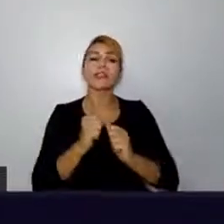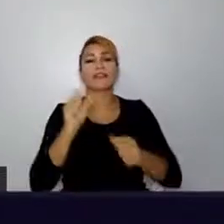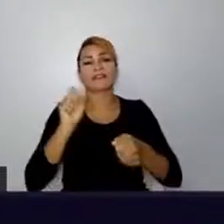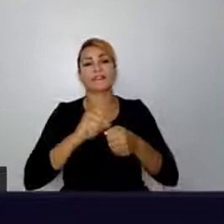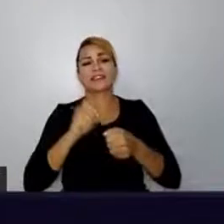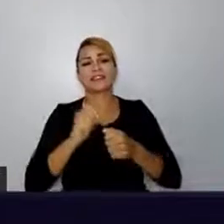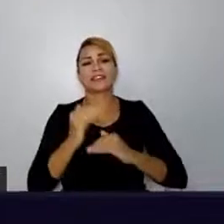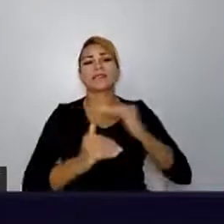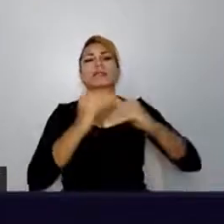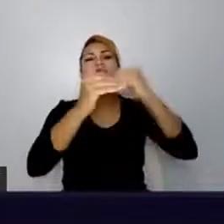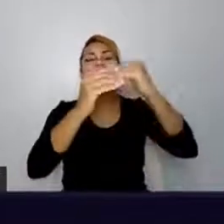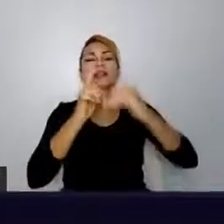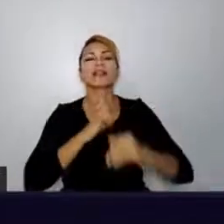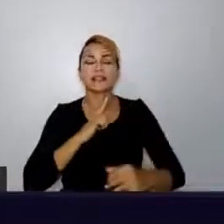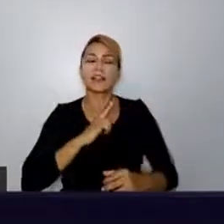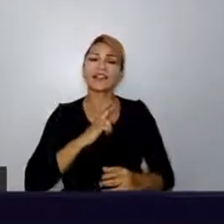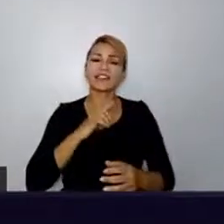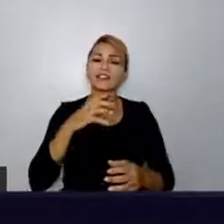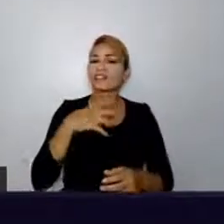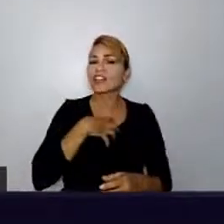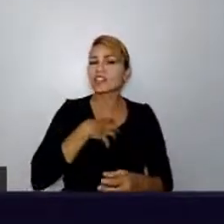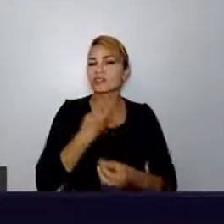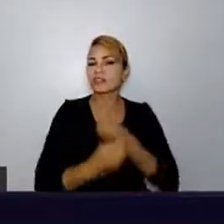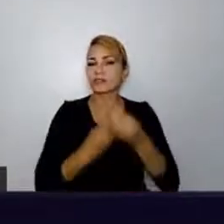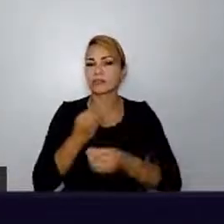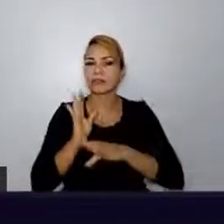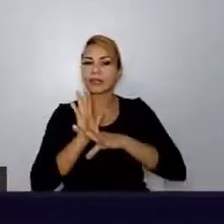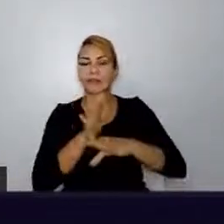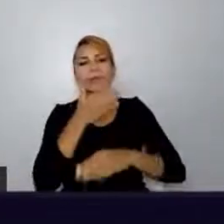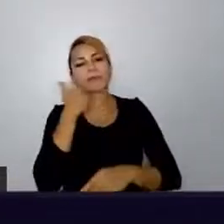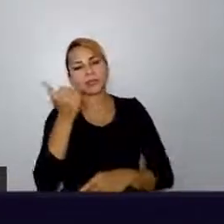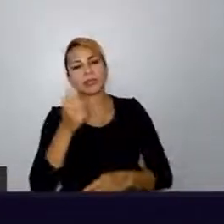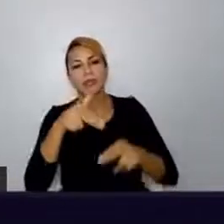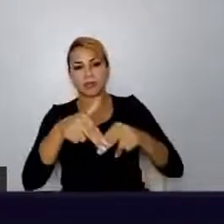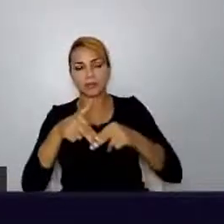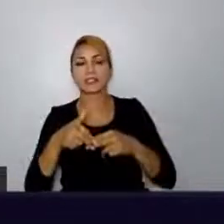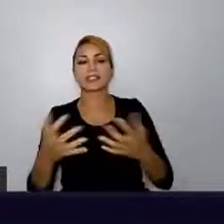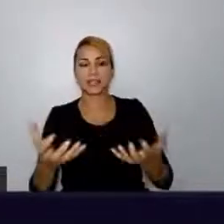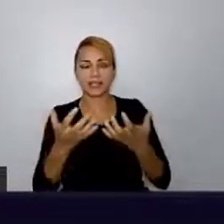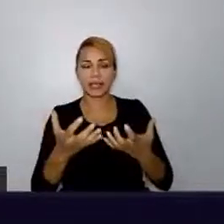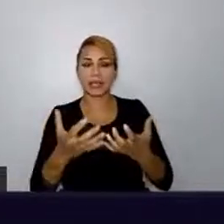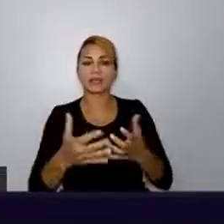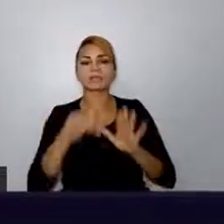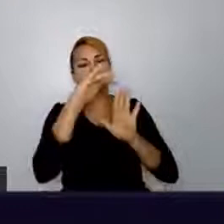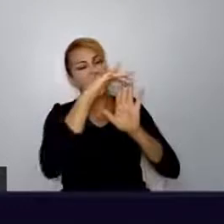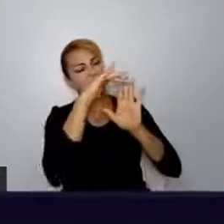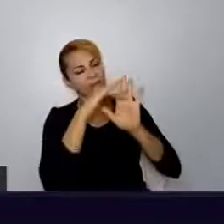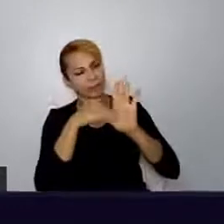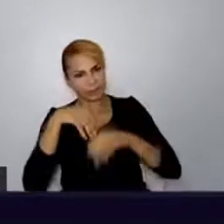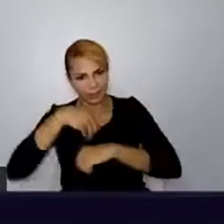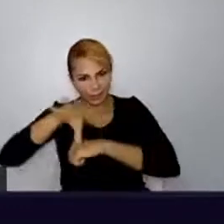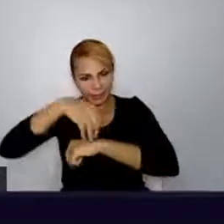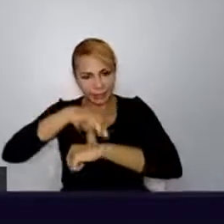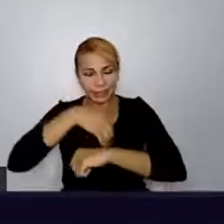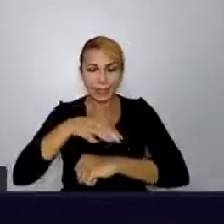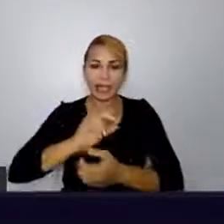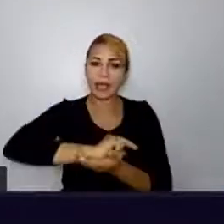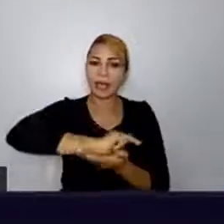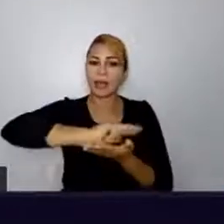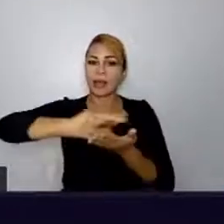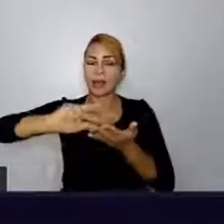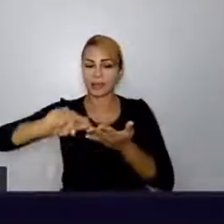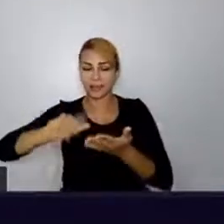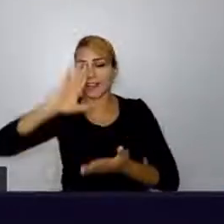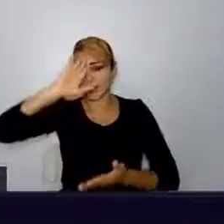Existem formas da gente colaborar melhor. E por isso eu quero deixar algumas dicas de coisas que eu